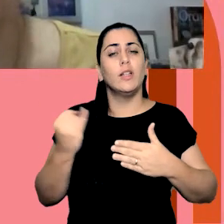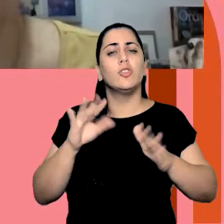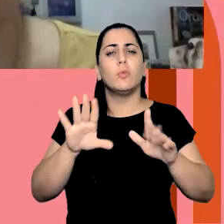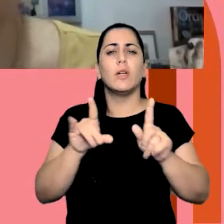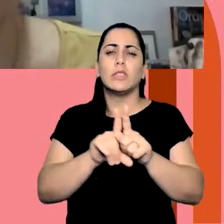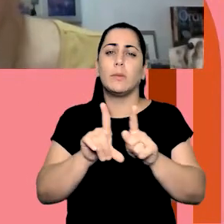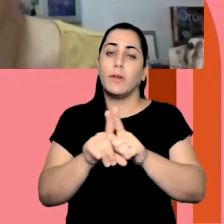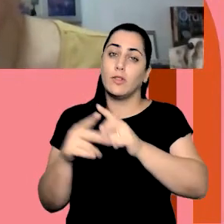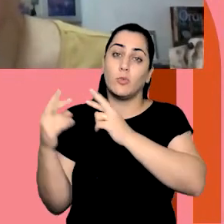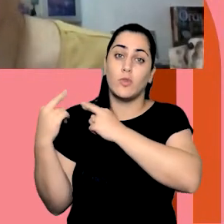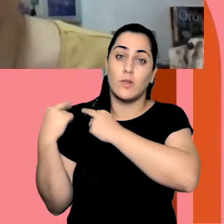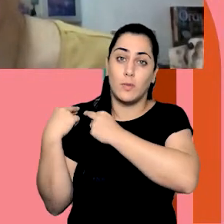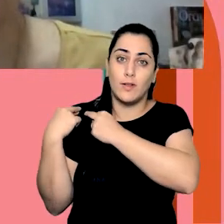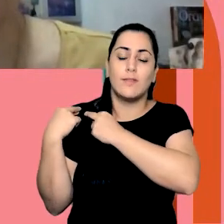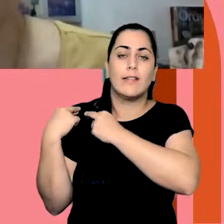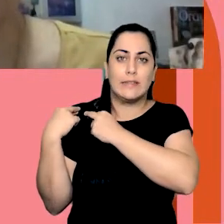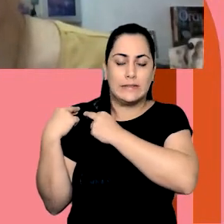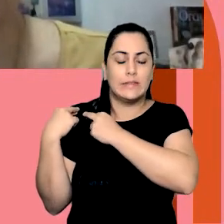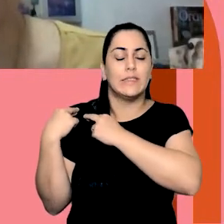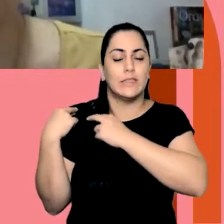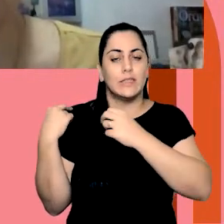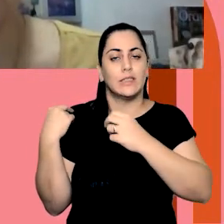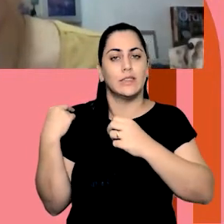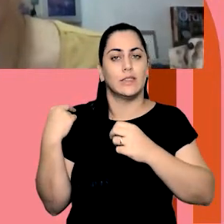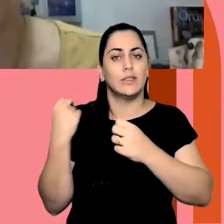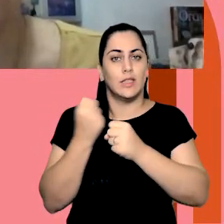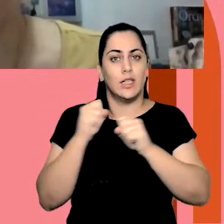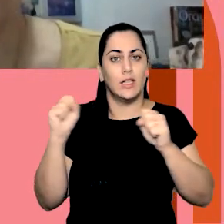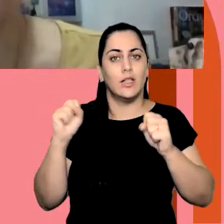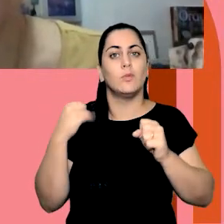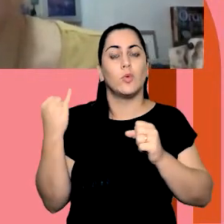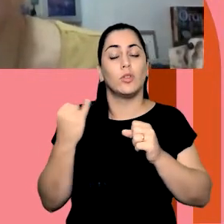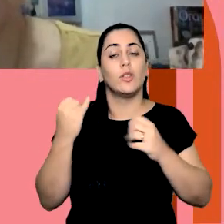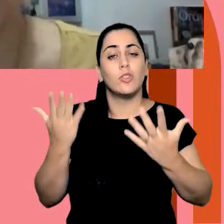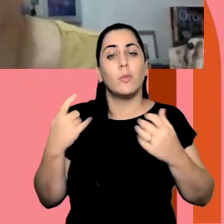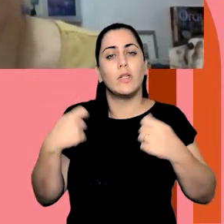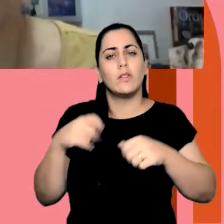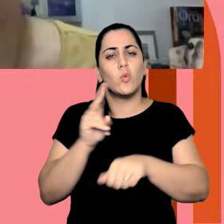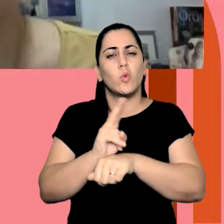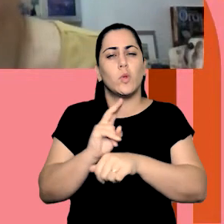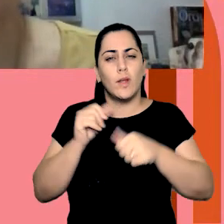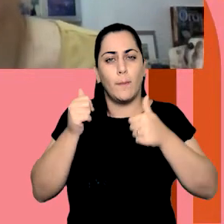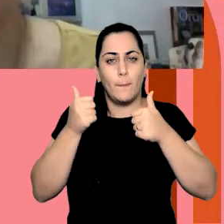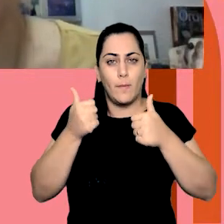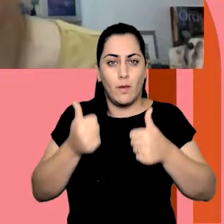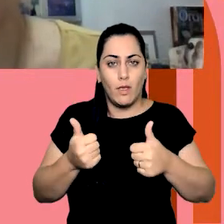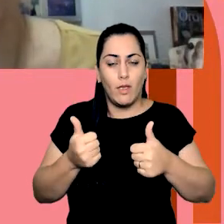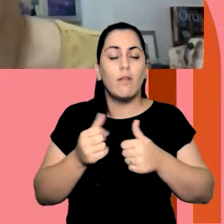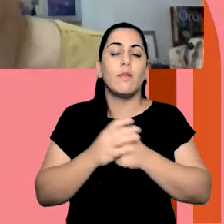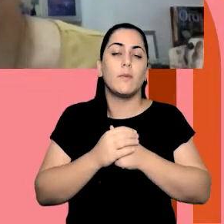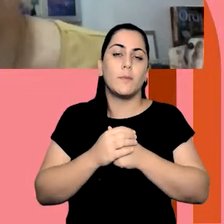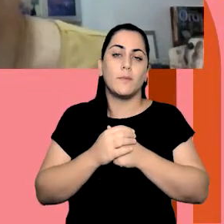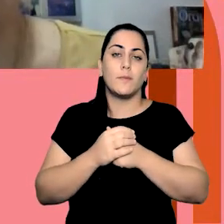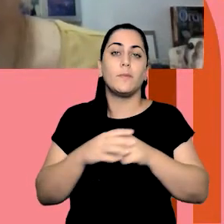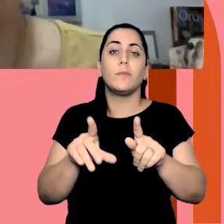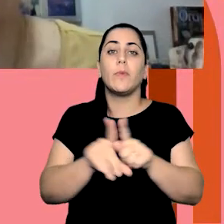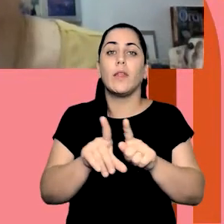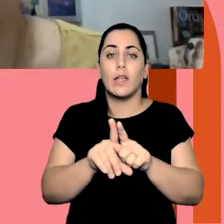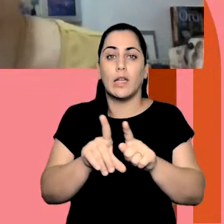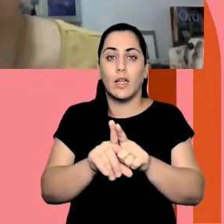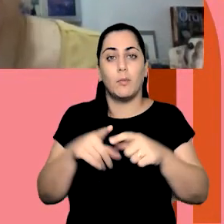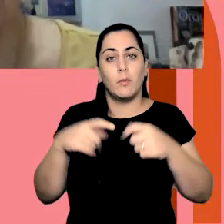mas também é uma responsabilidade muito grande. Então, temos que cuidar dessa posição, fazer